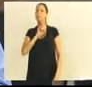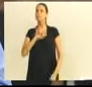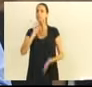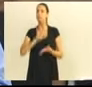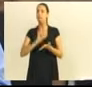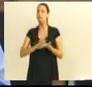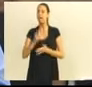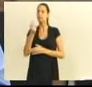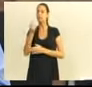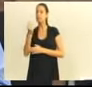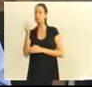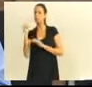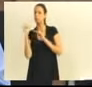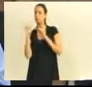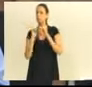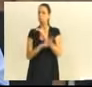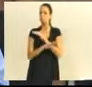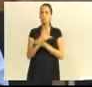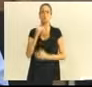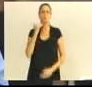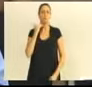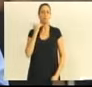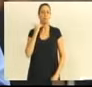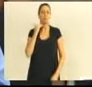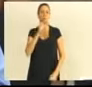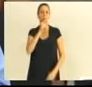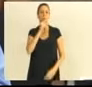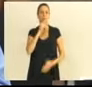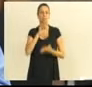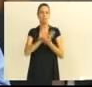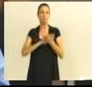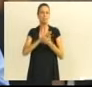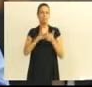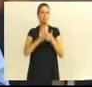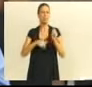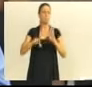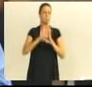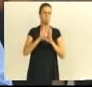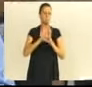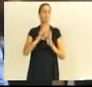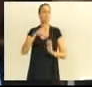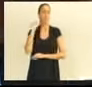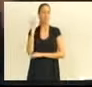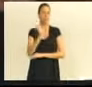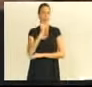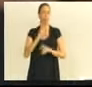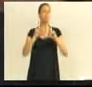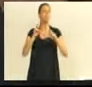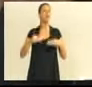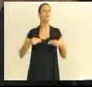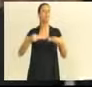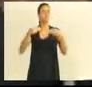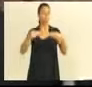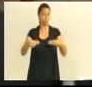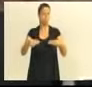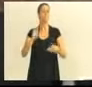legal, sem previsão legal, é um fato muito grave. Espero, vereador Ivanates, que agora, que o Ministério Público tome